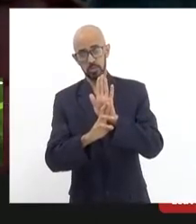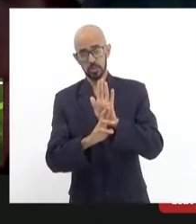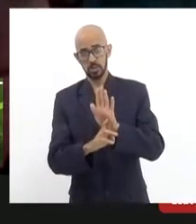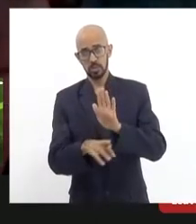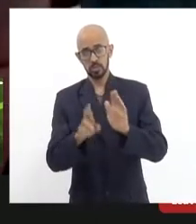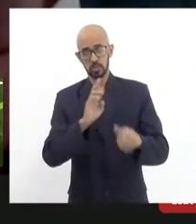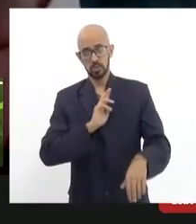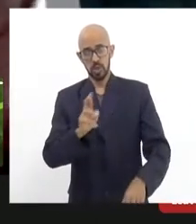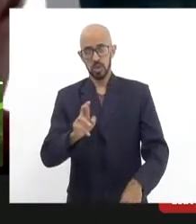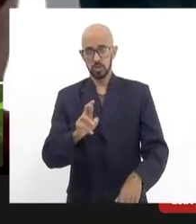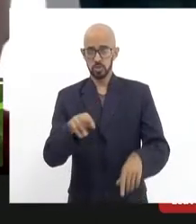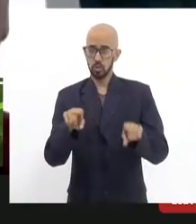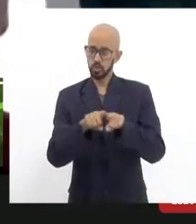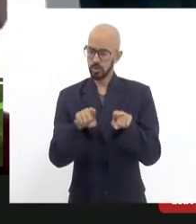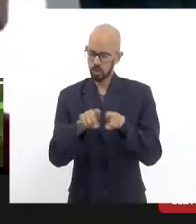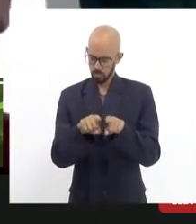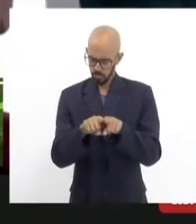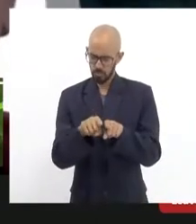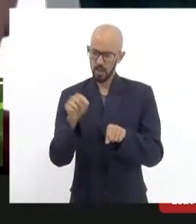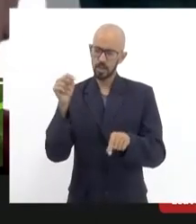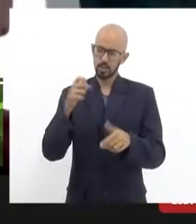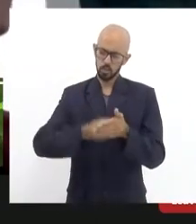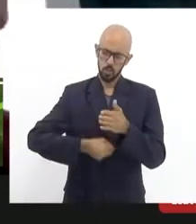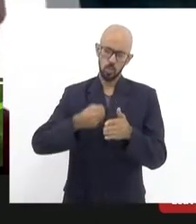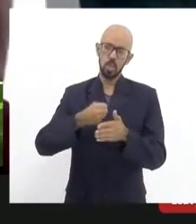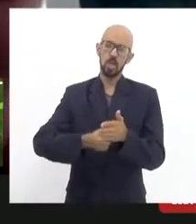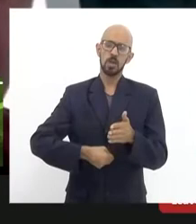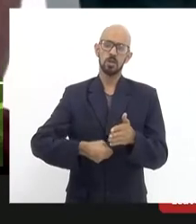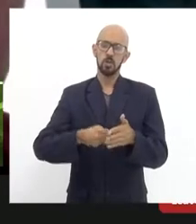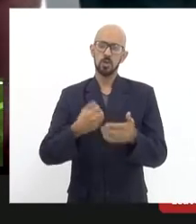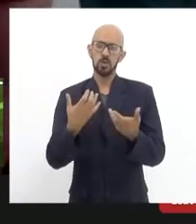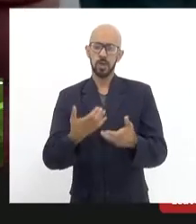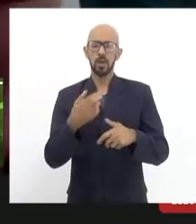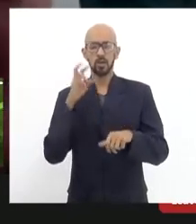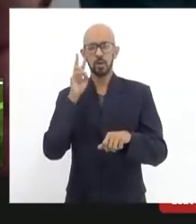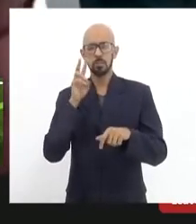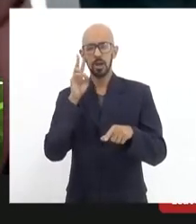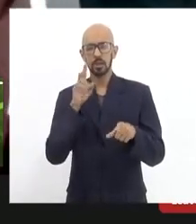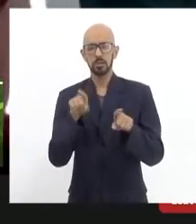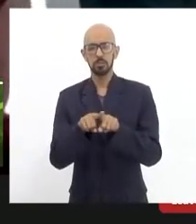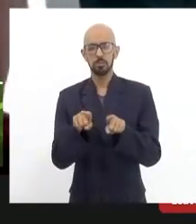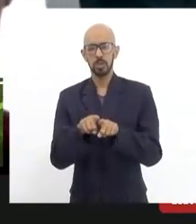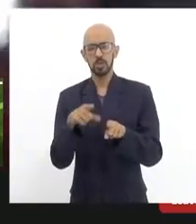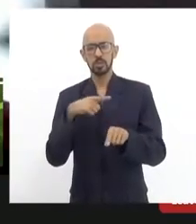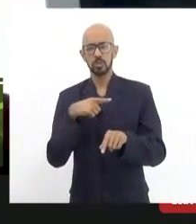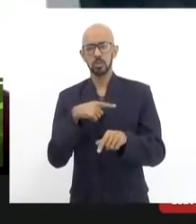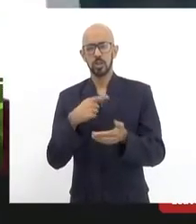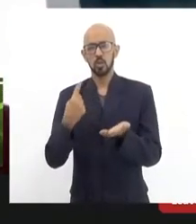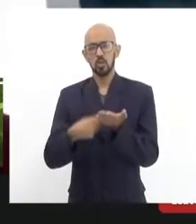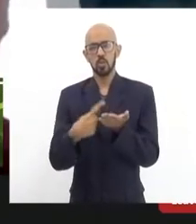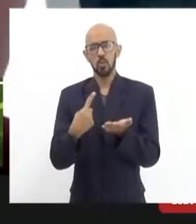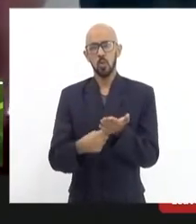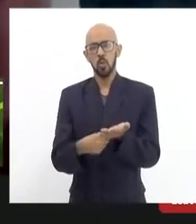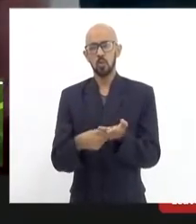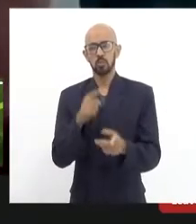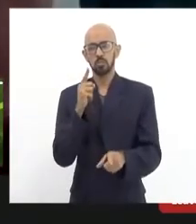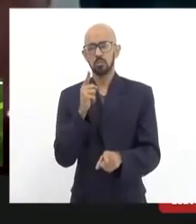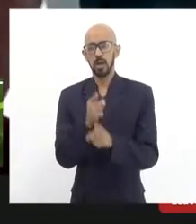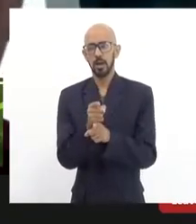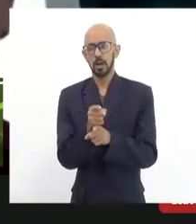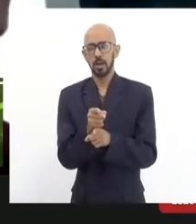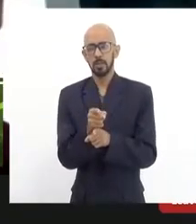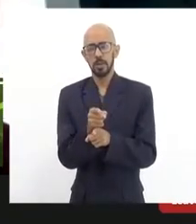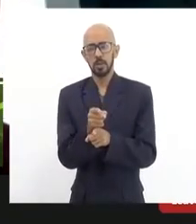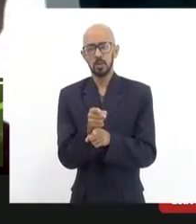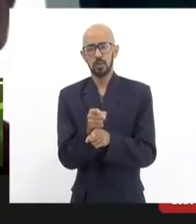estão nessa luta eu queria por fim lembrar que nós temos um encontro marcado presencial inclusive na próxima sexta-feira